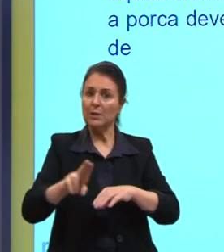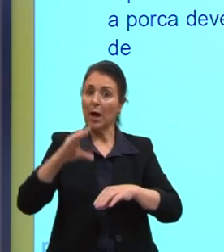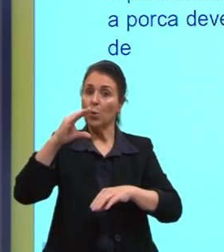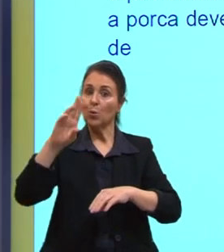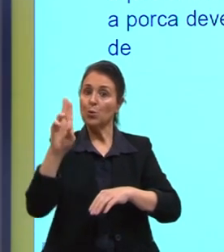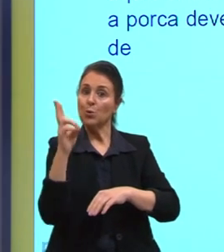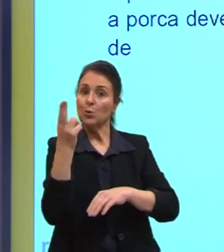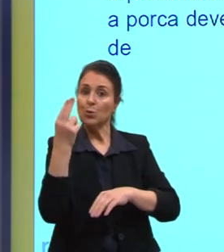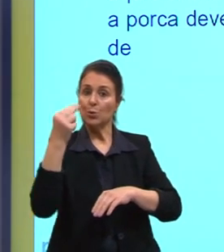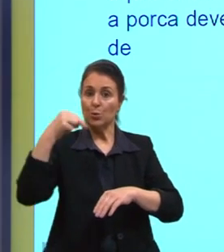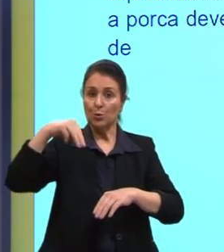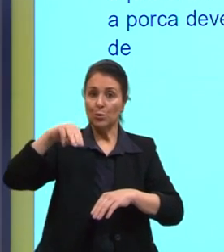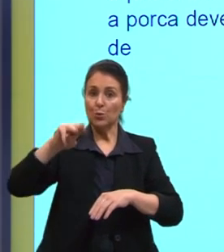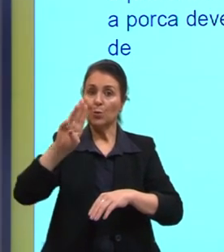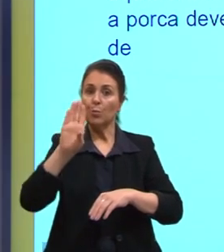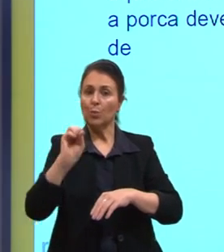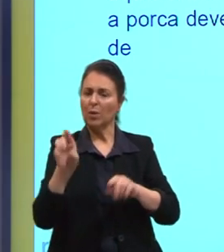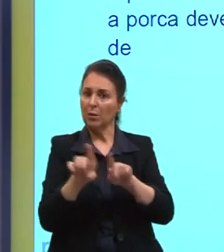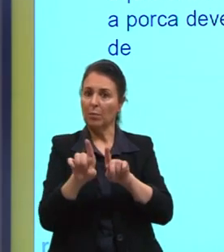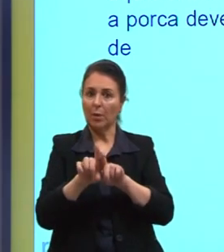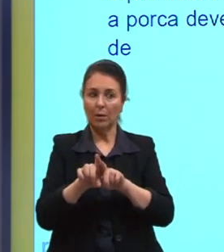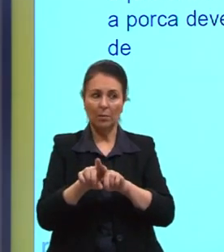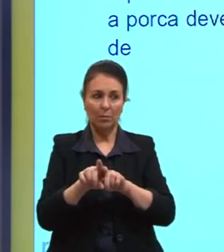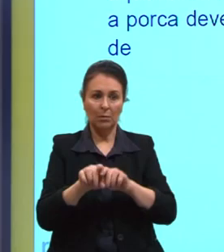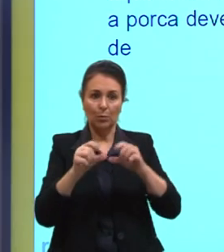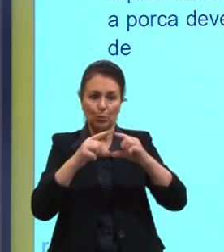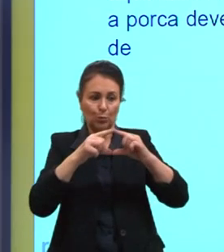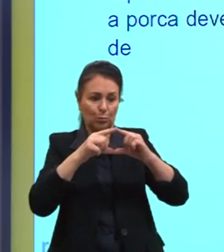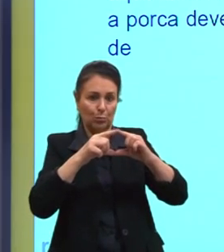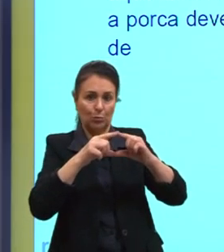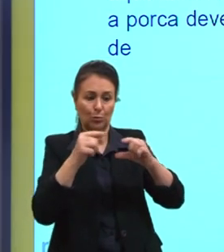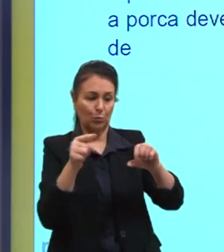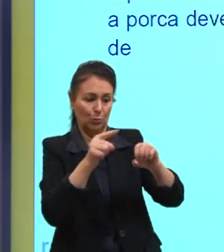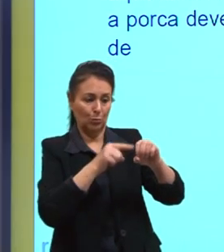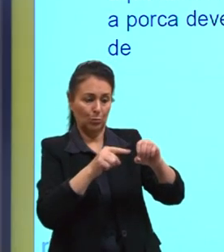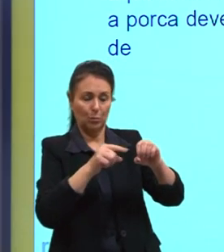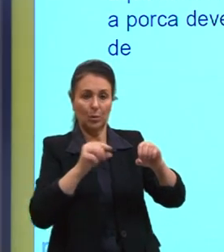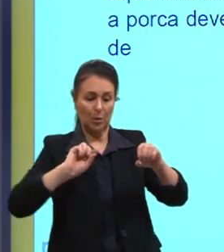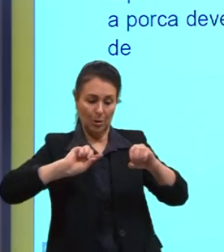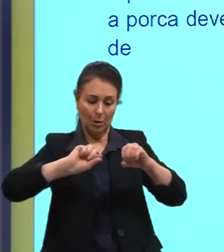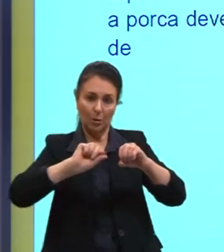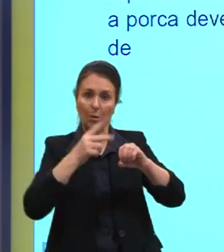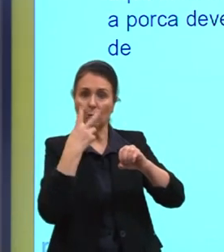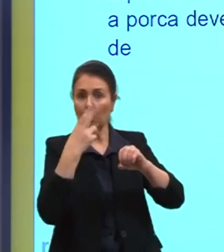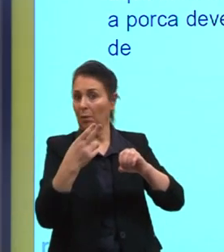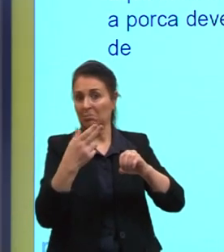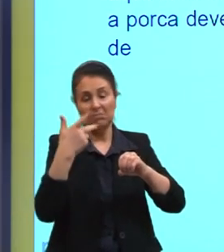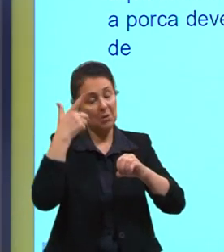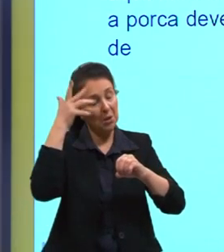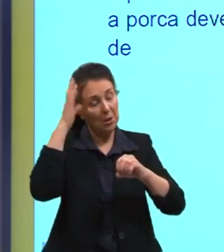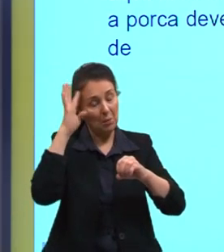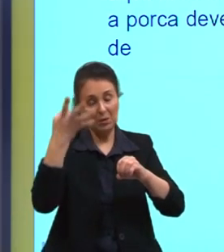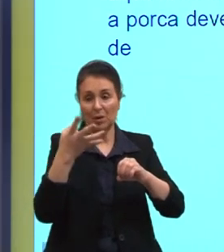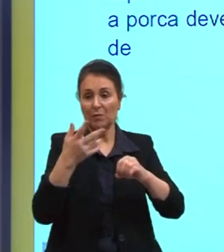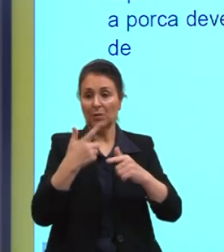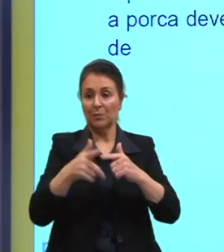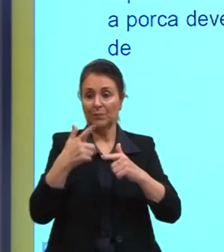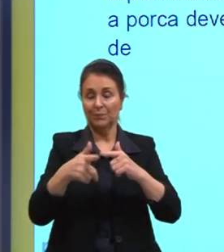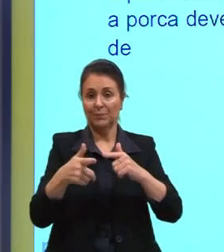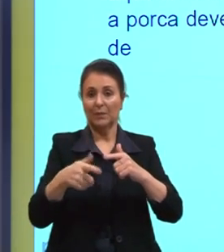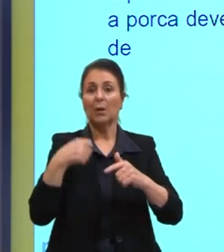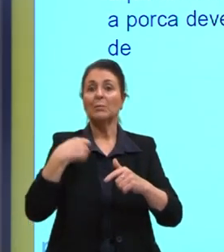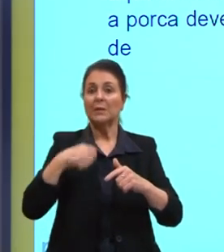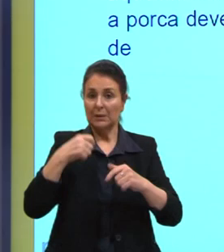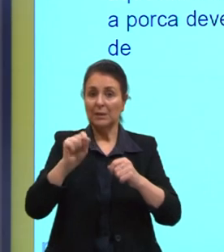vai adiantar, porque os dois estão dilatando iguais. Então, não resolve o nosso problema. Então, o parafuso precisa ser feito do